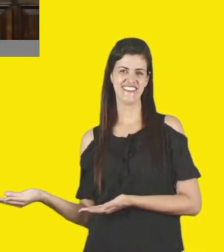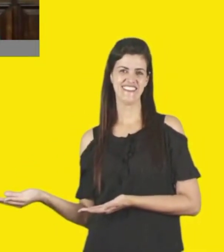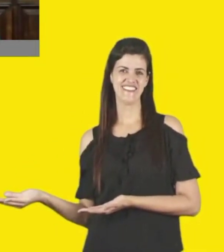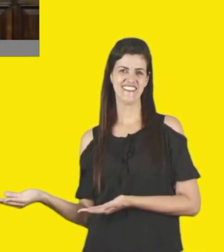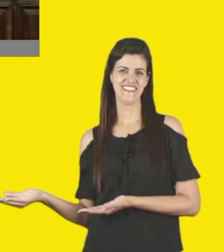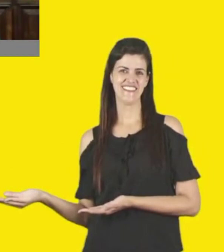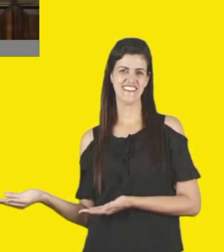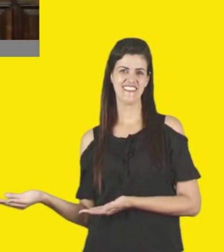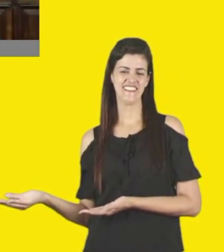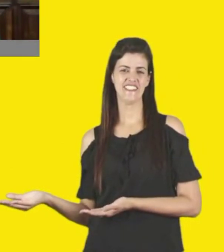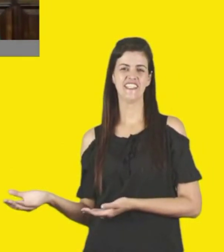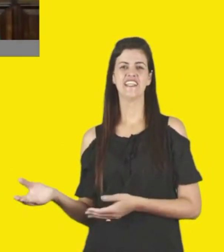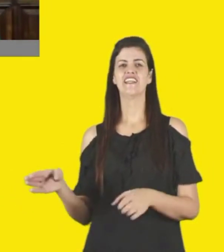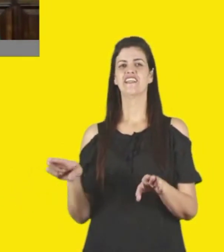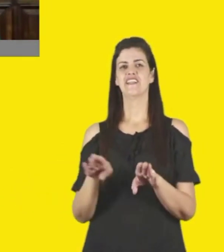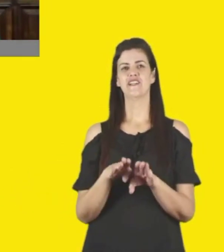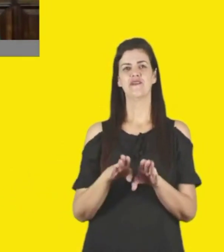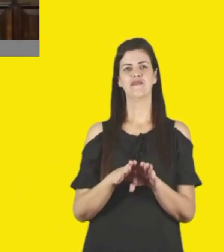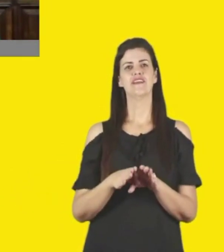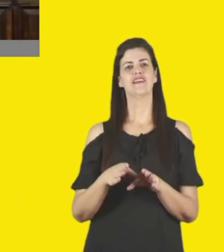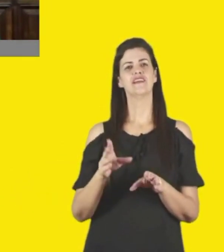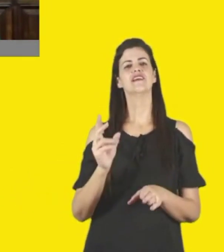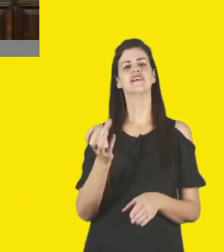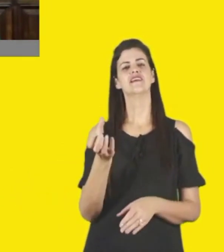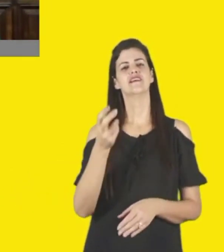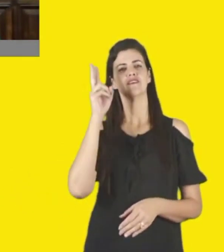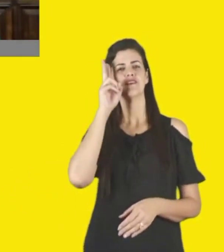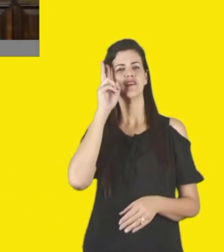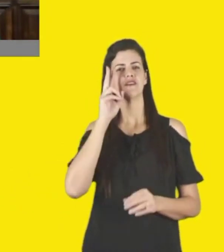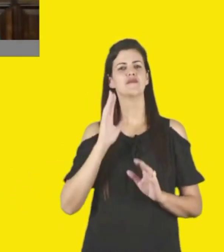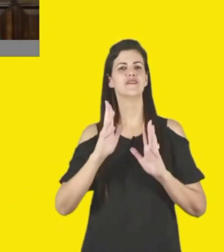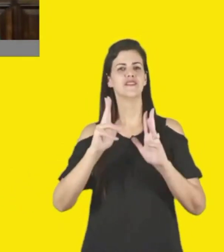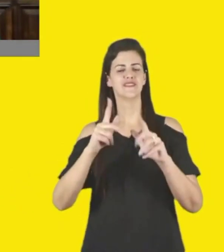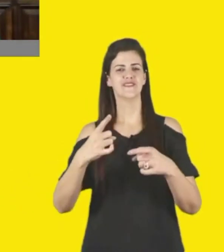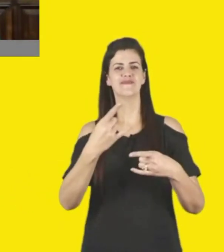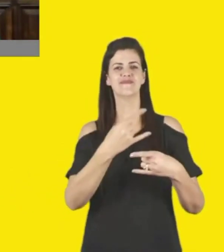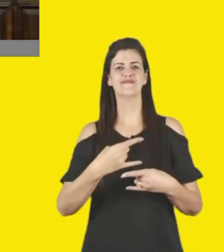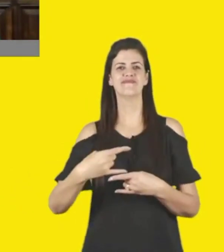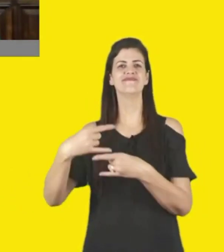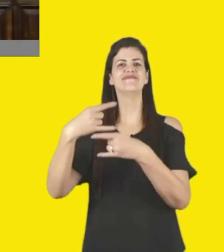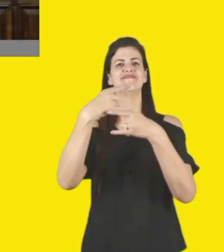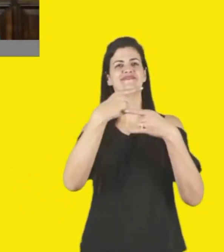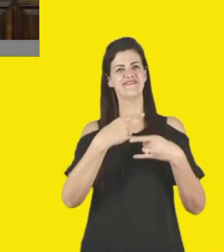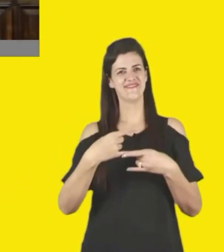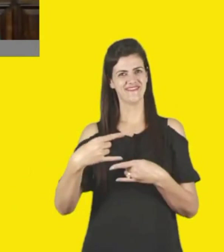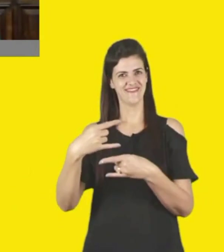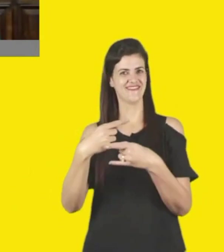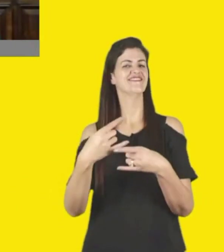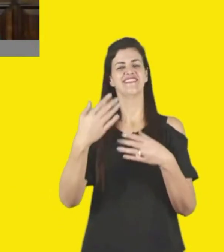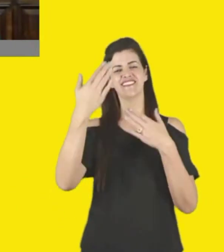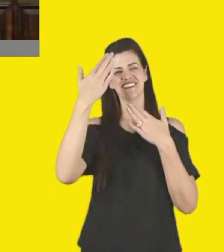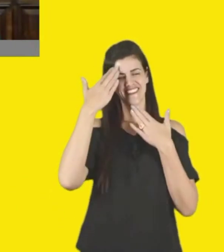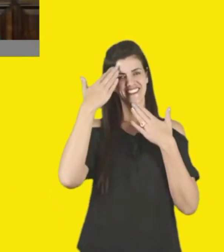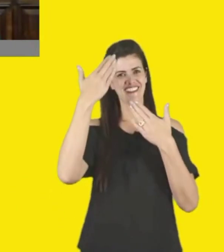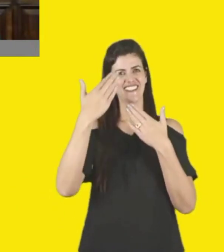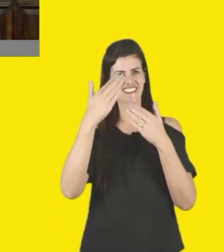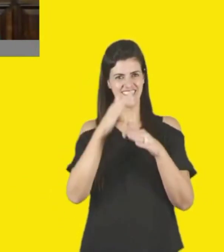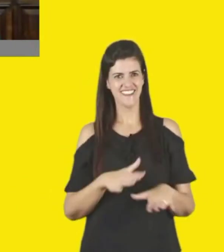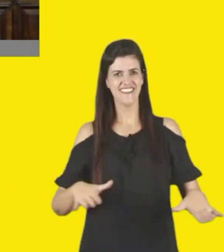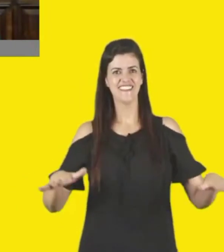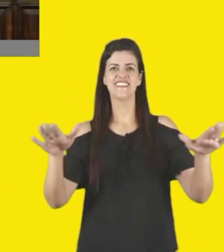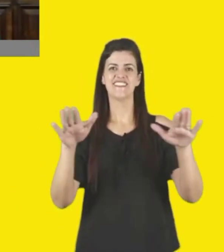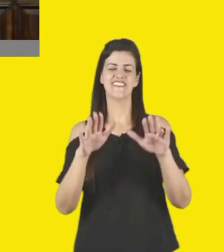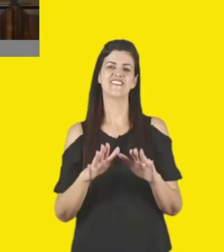Gostaria de lembrar que essa live ficará disponível no YouTube do Sesc São Paulo, e agradecer, mais uma vez, a presença de